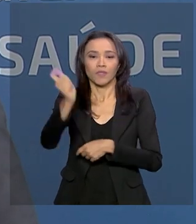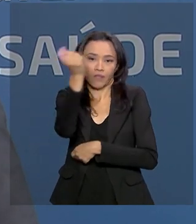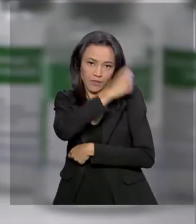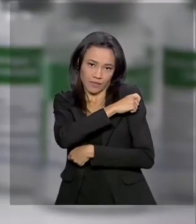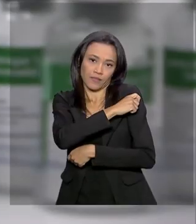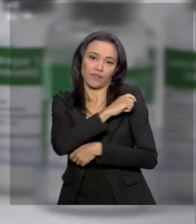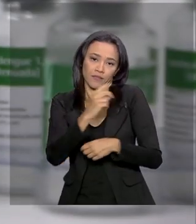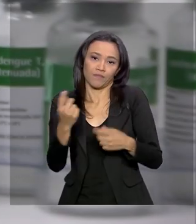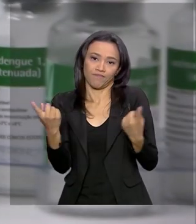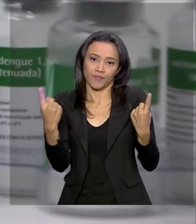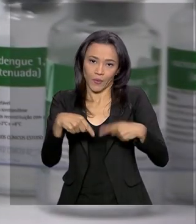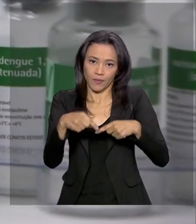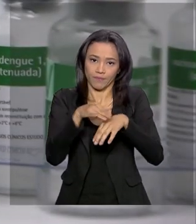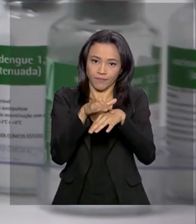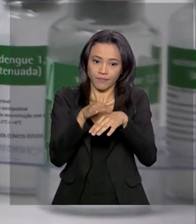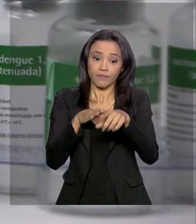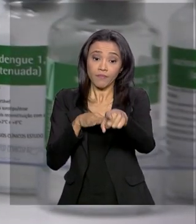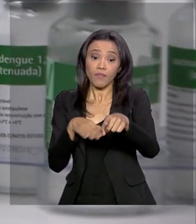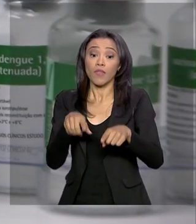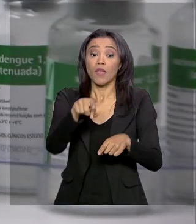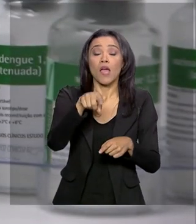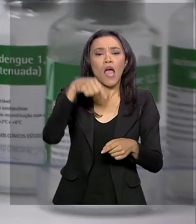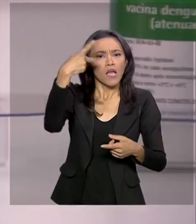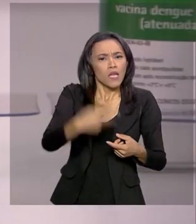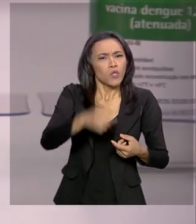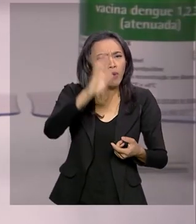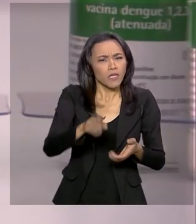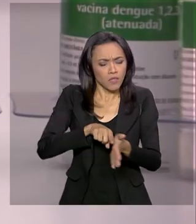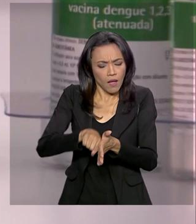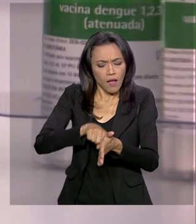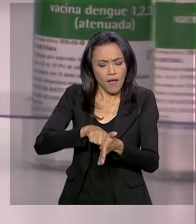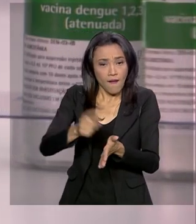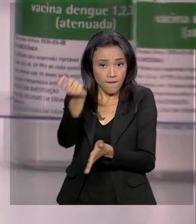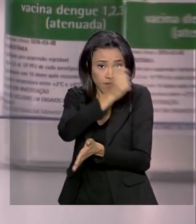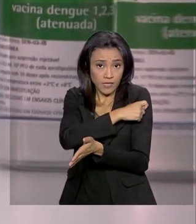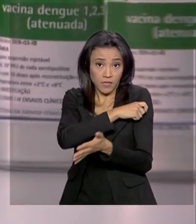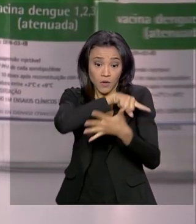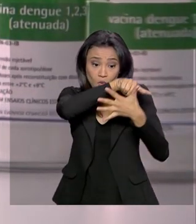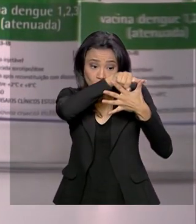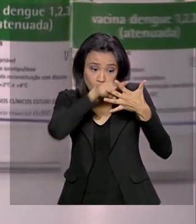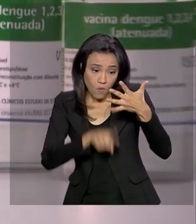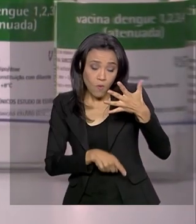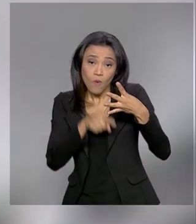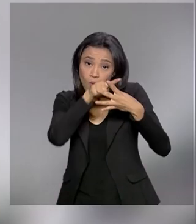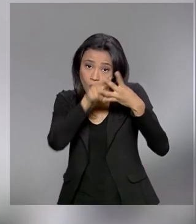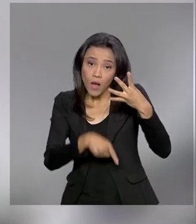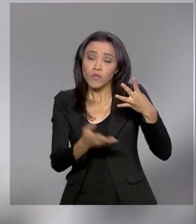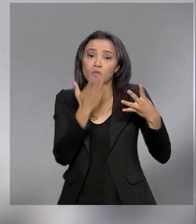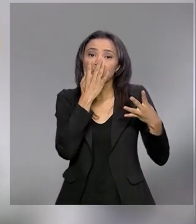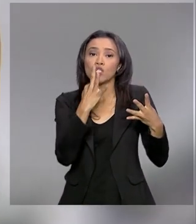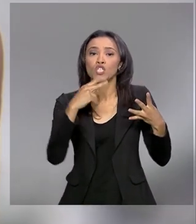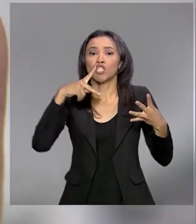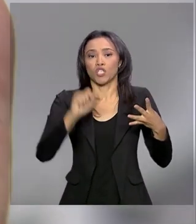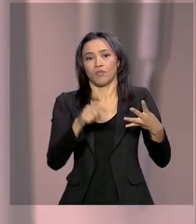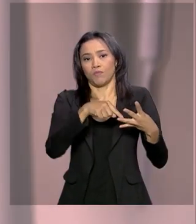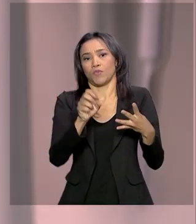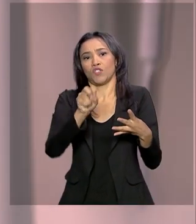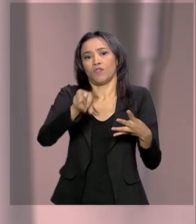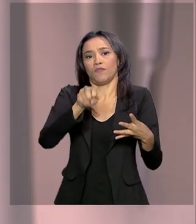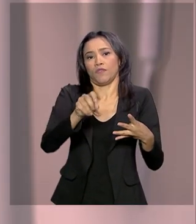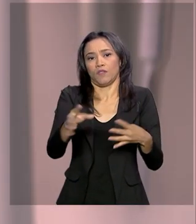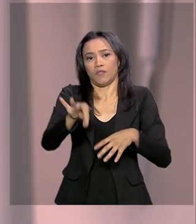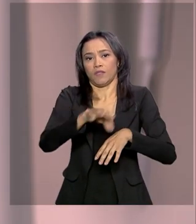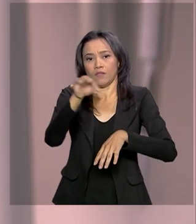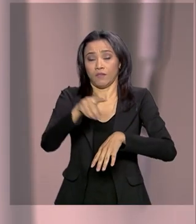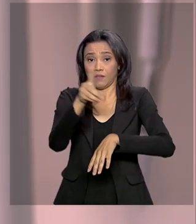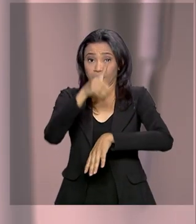Imunização. A vacina que está sendo desenvolvida aqui no Brasil protege contra os quatro tipos de vírus da dengue em uma dose única. Ela é